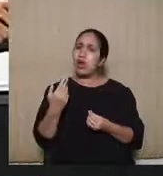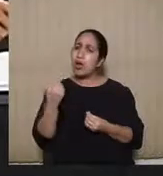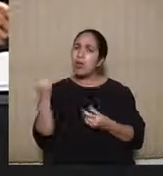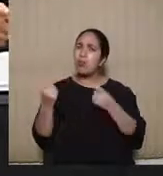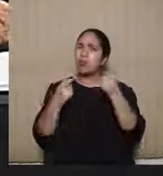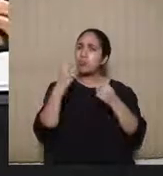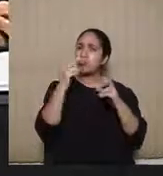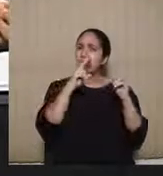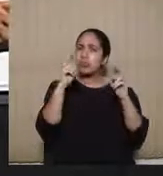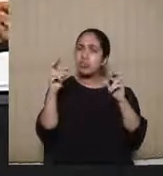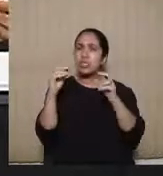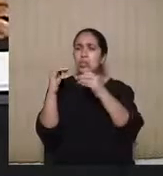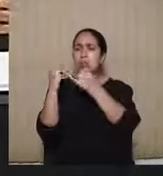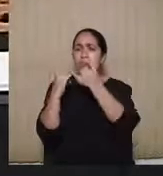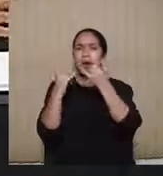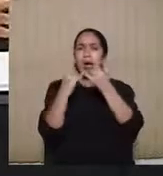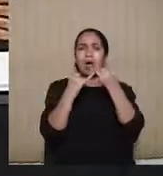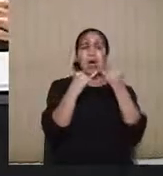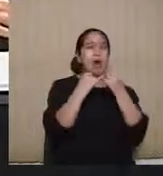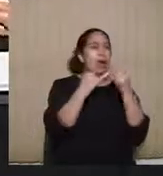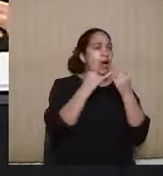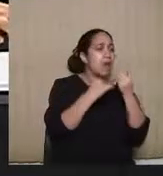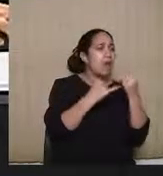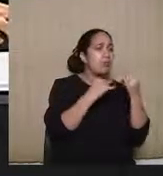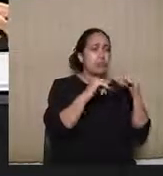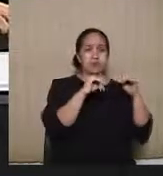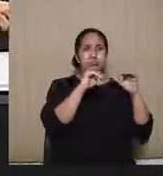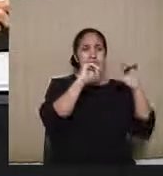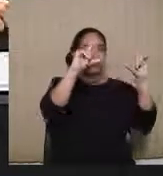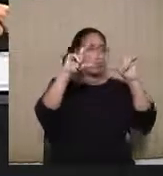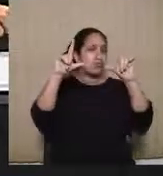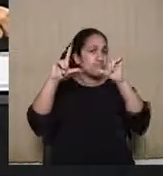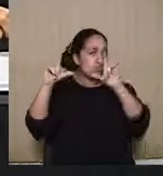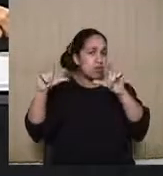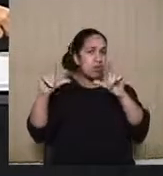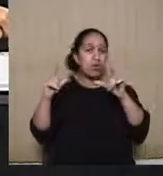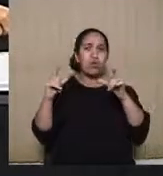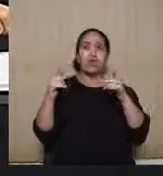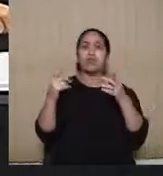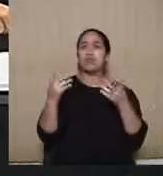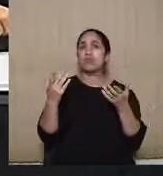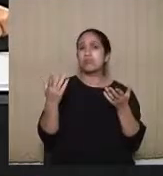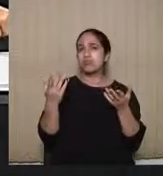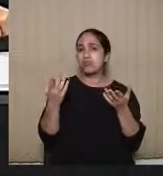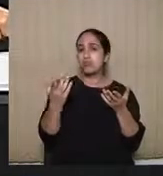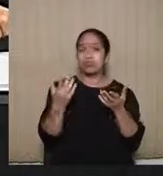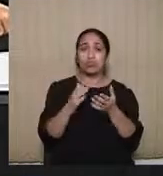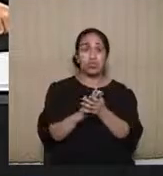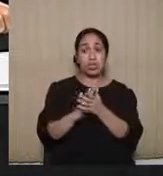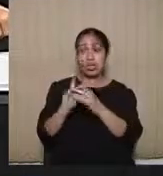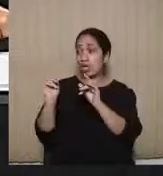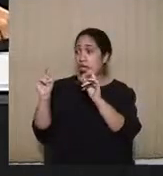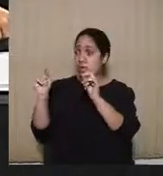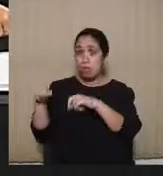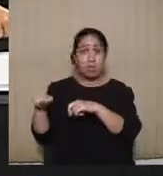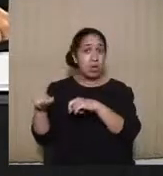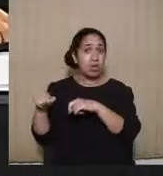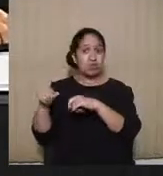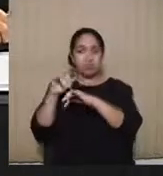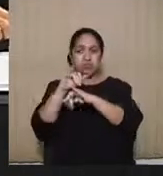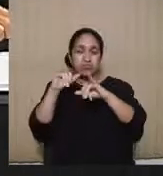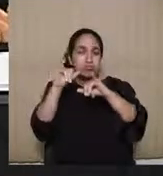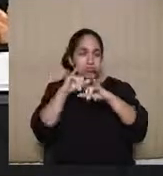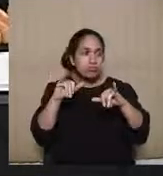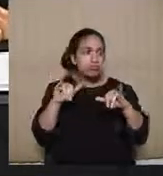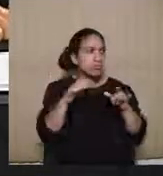foram muito aproximados. A questão do outdoor, a questão que fez referência, a competência de julgamento, o